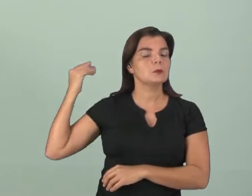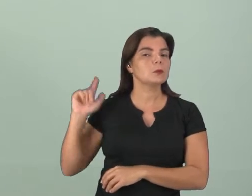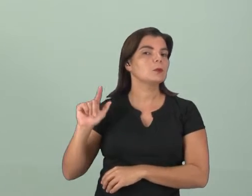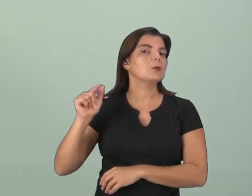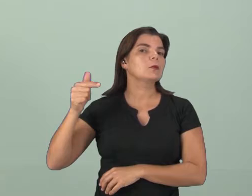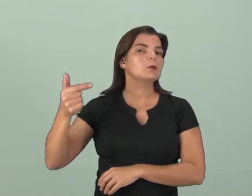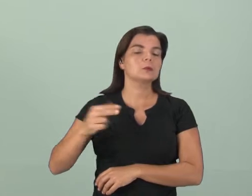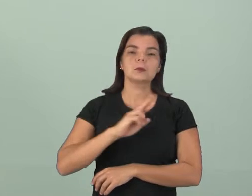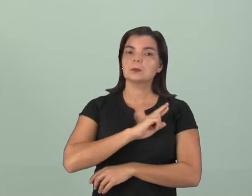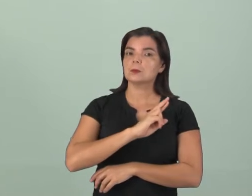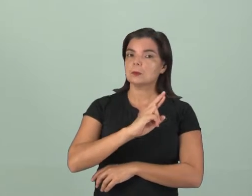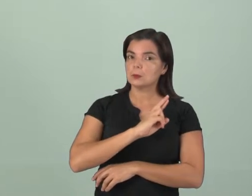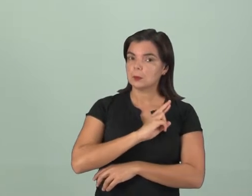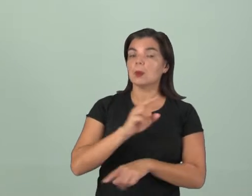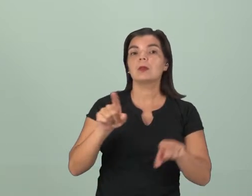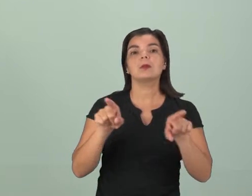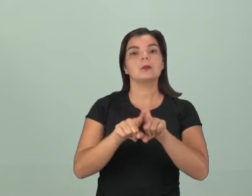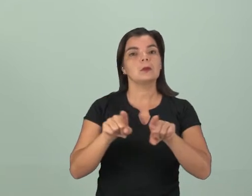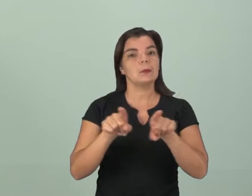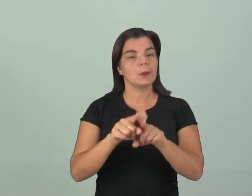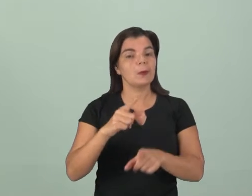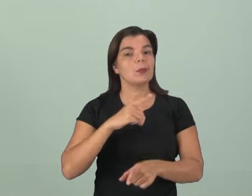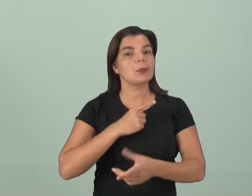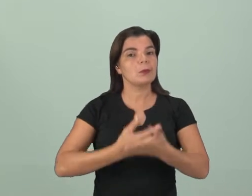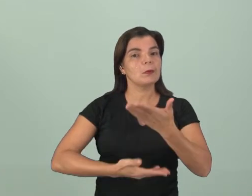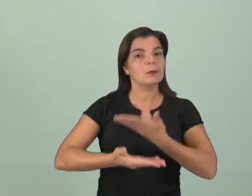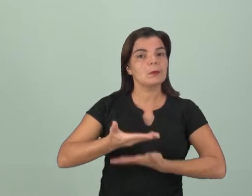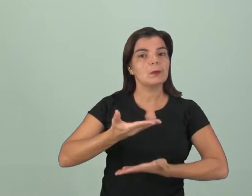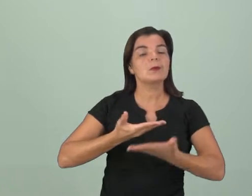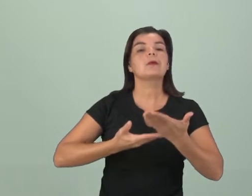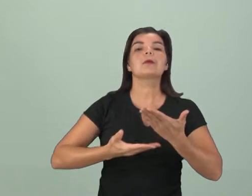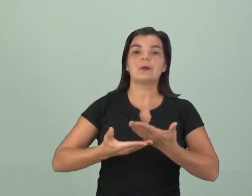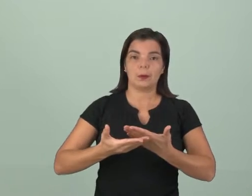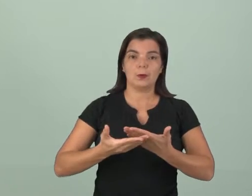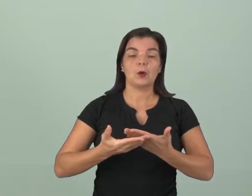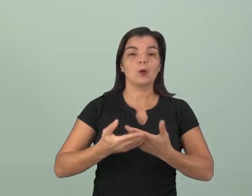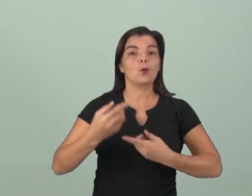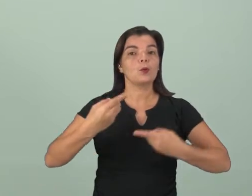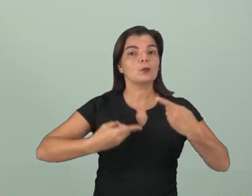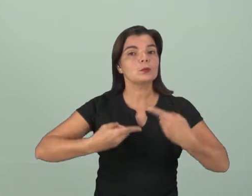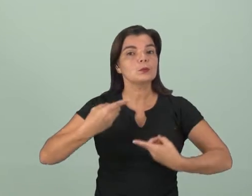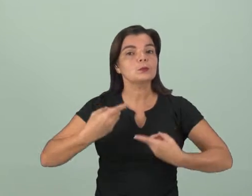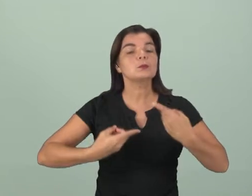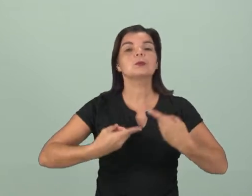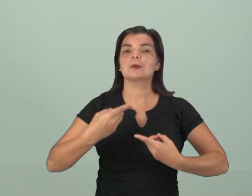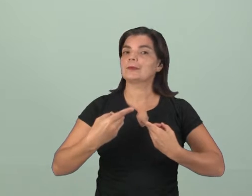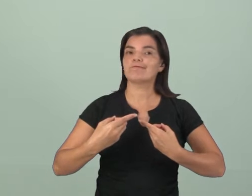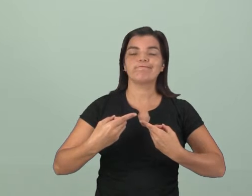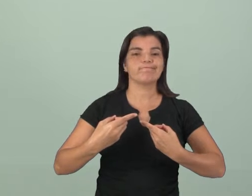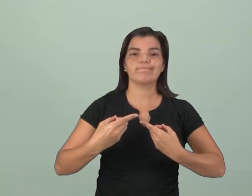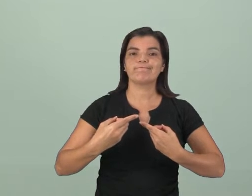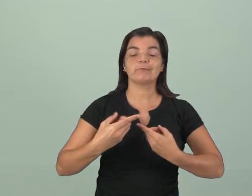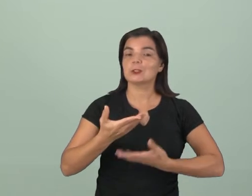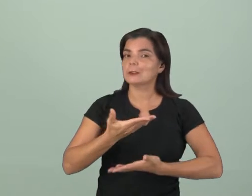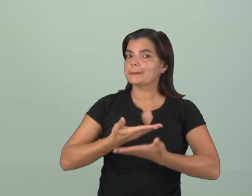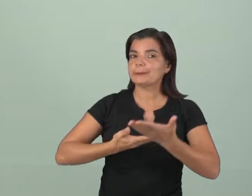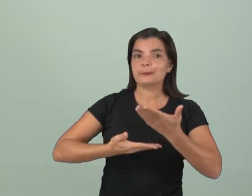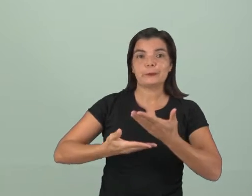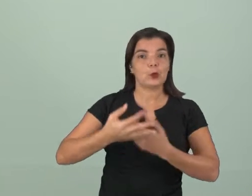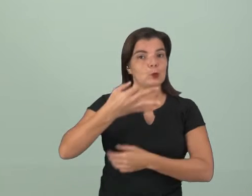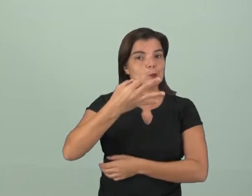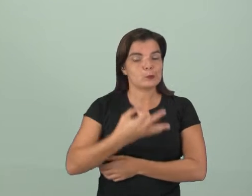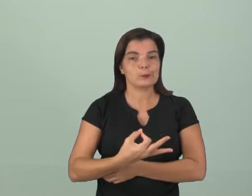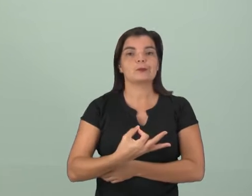outra religião também teve uma relação ali com a política que não era uma relação